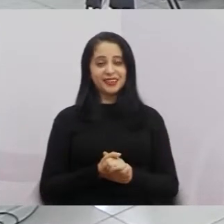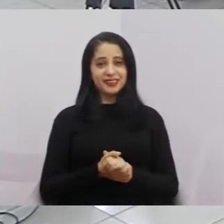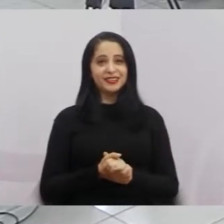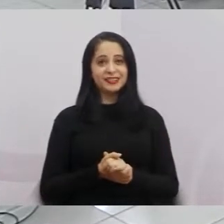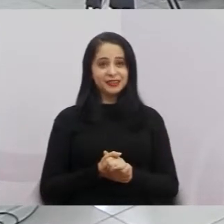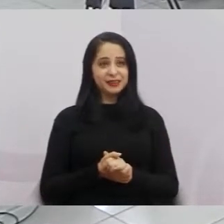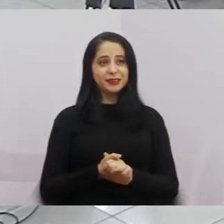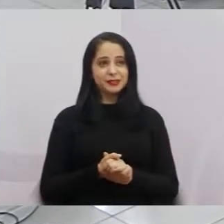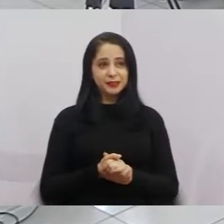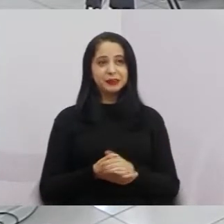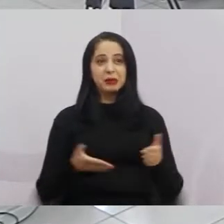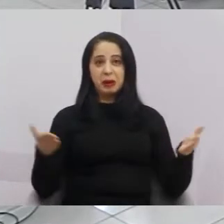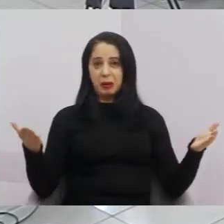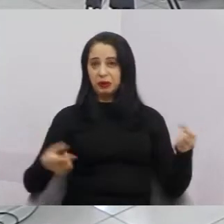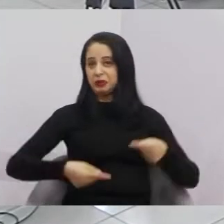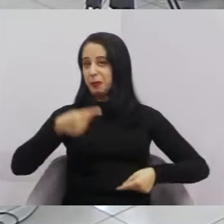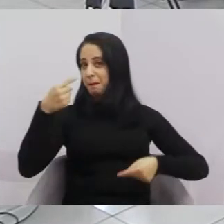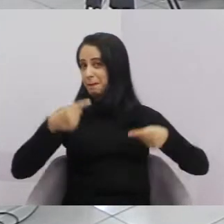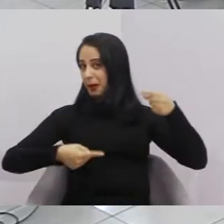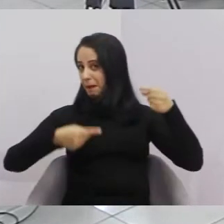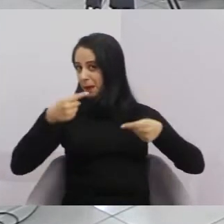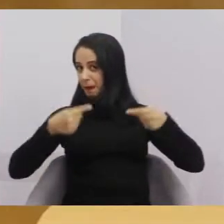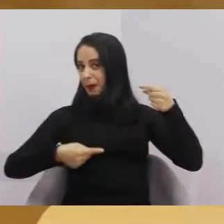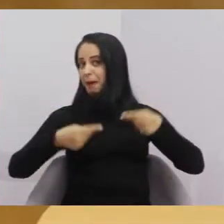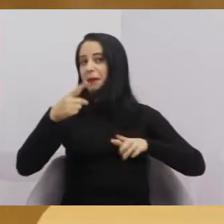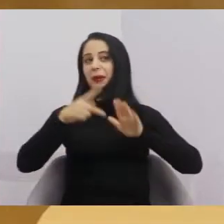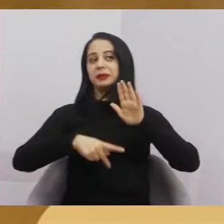Hoje os projetos estão dando dor de cabeça para nós.